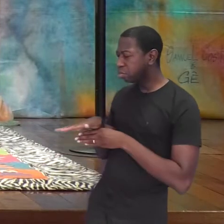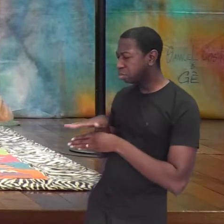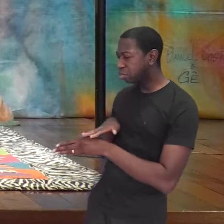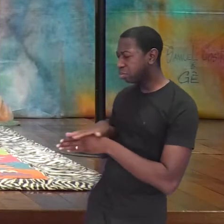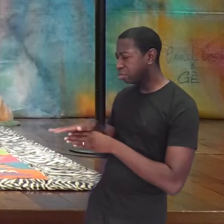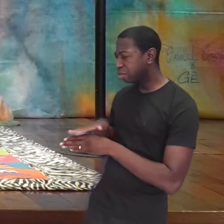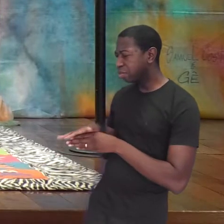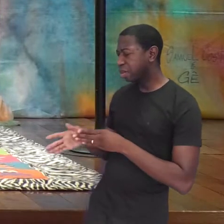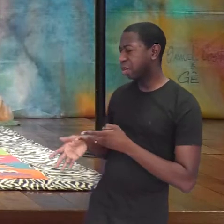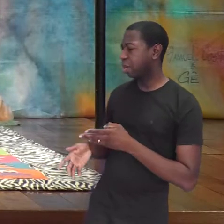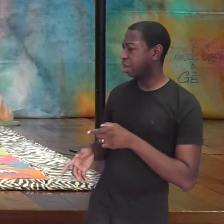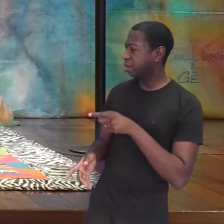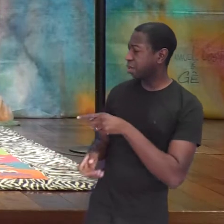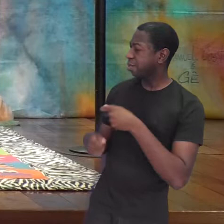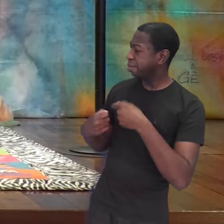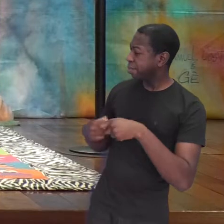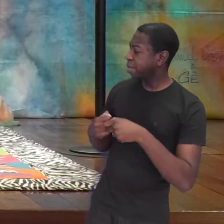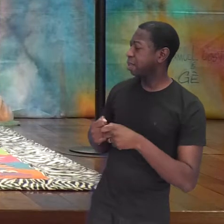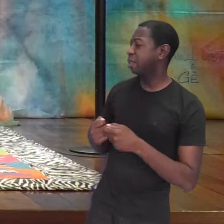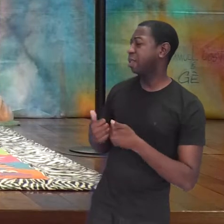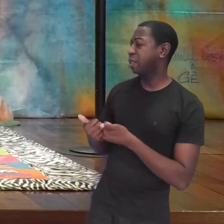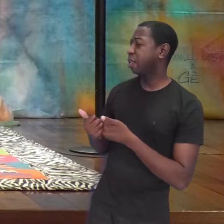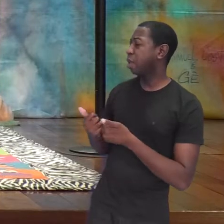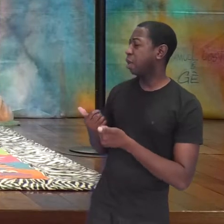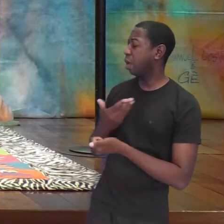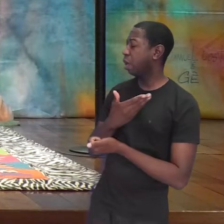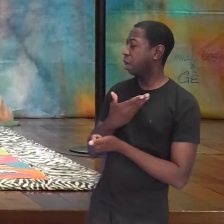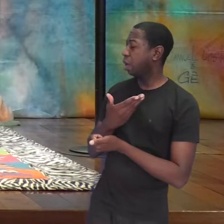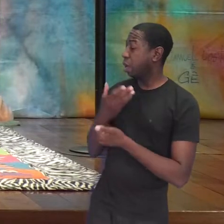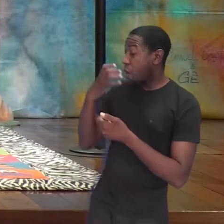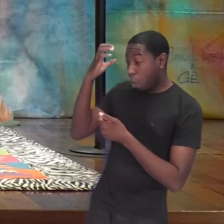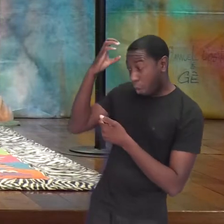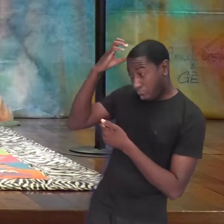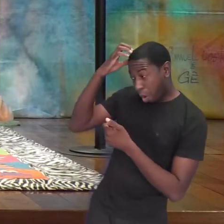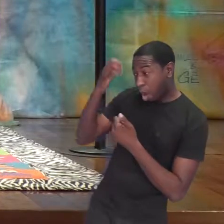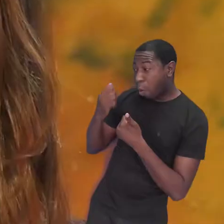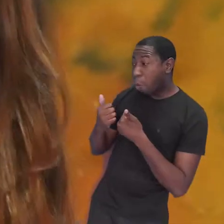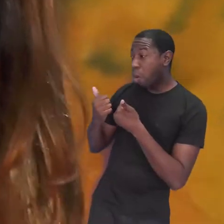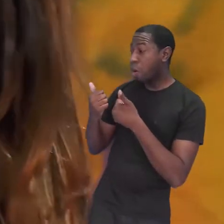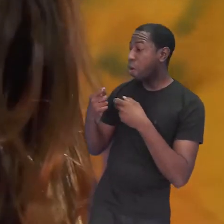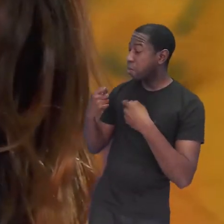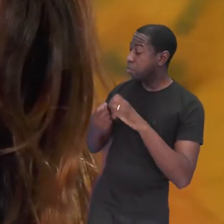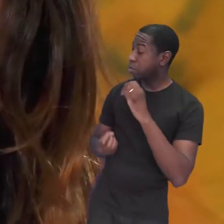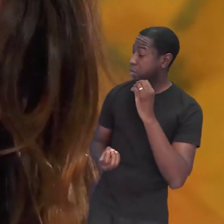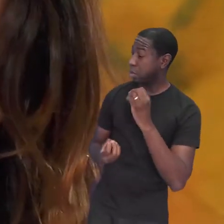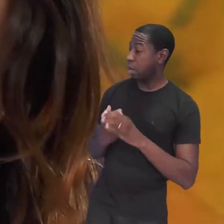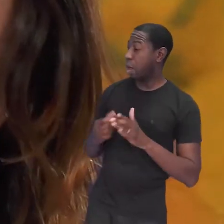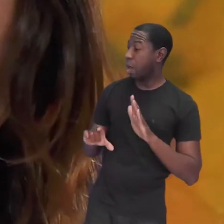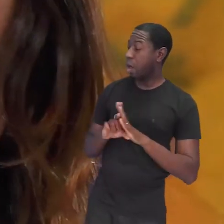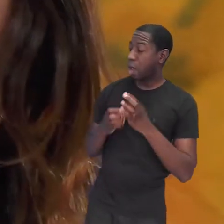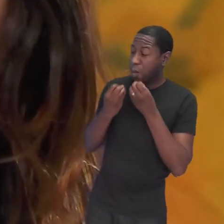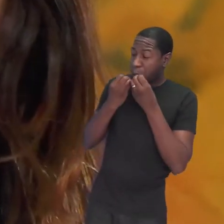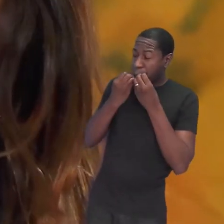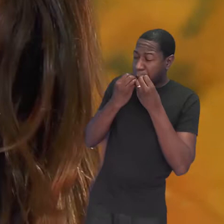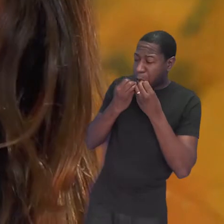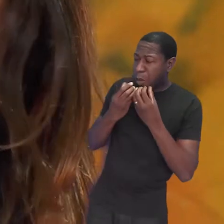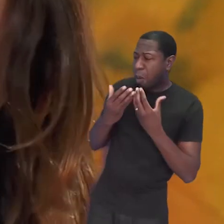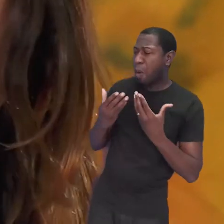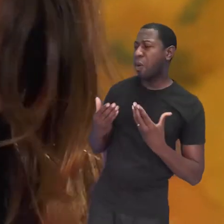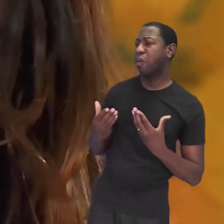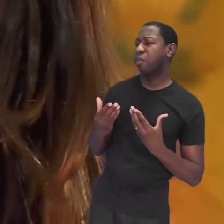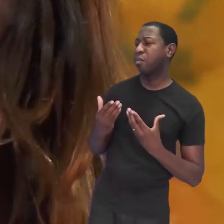Diziam que ele precisava ser um rei que inventasse leis cabíveis. Mas não adiantava.